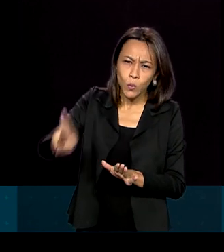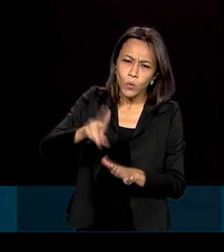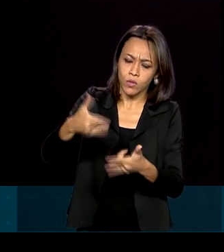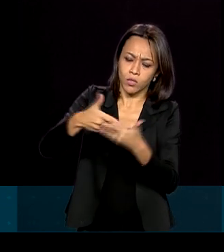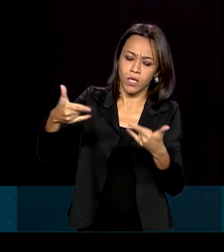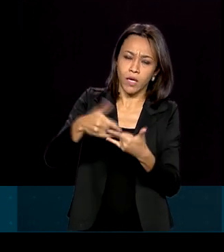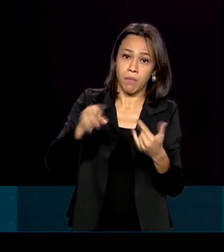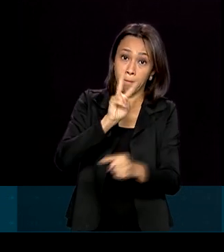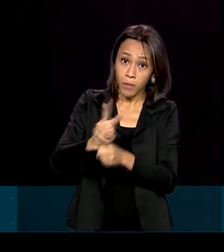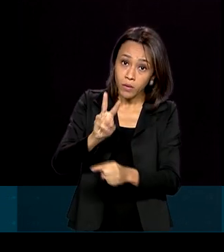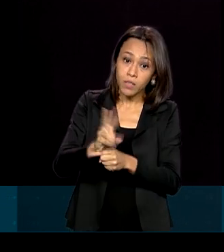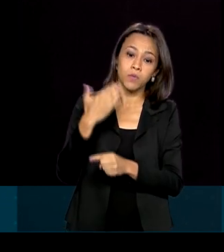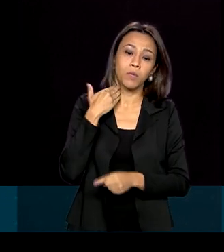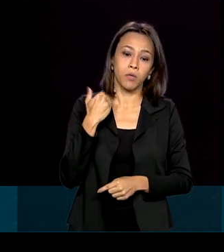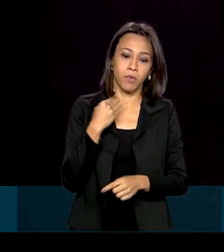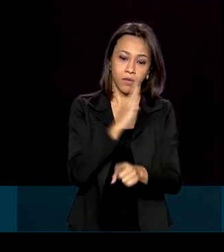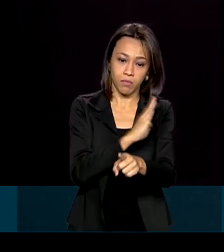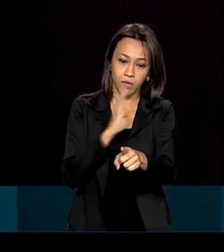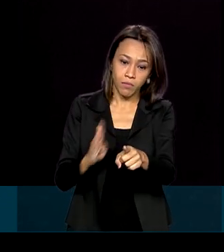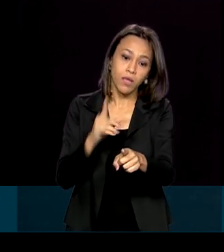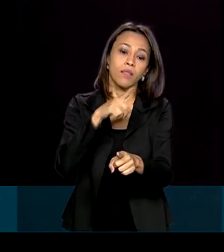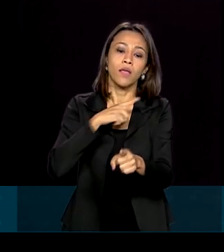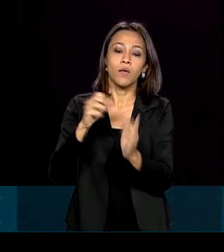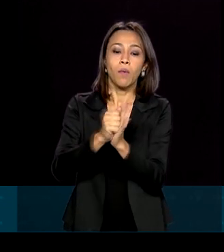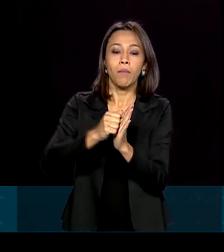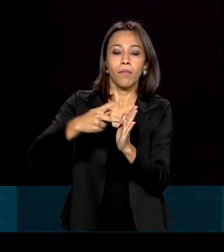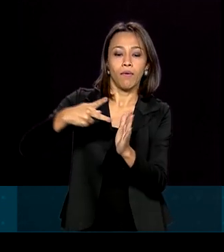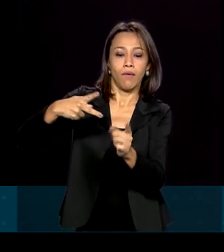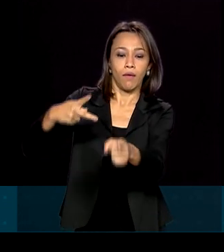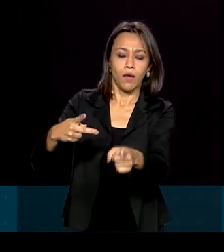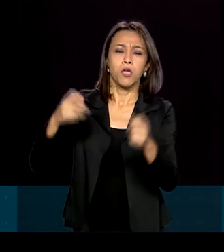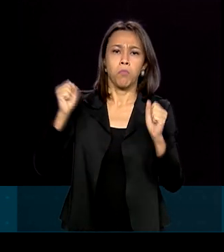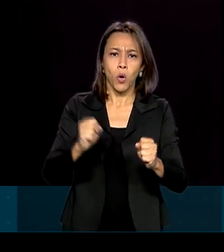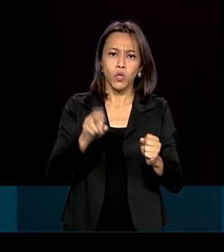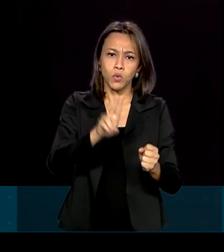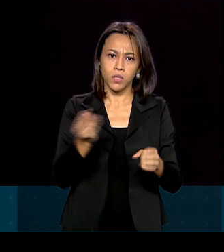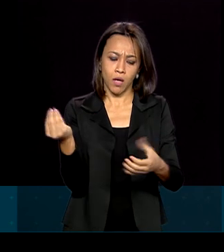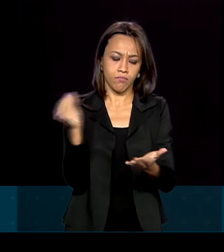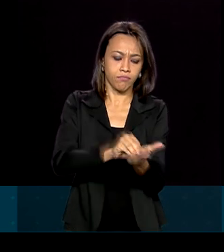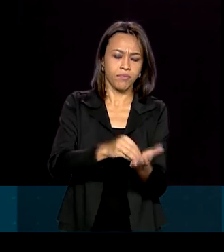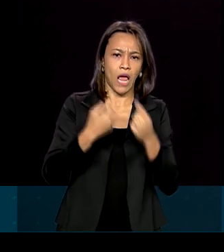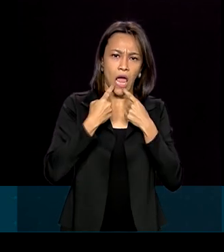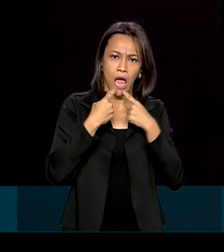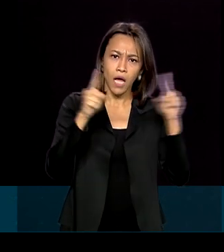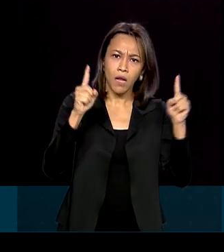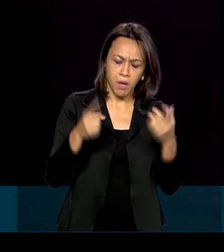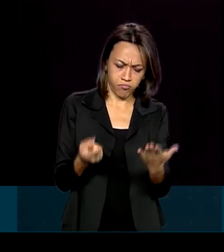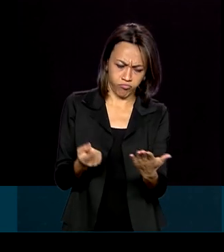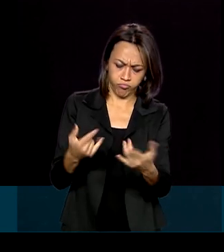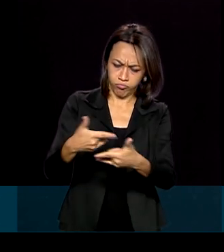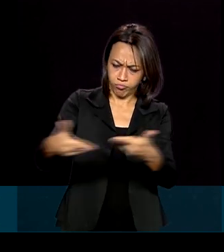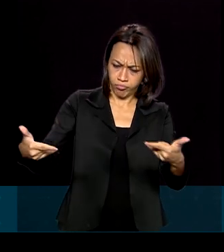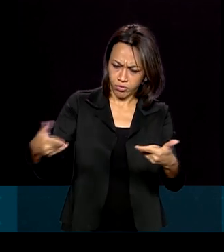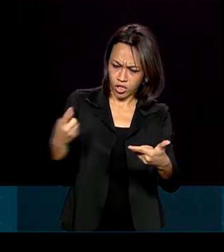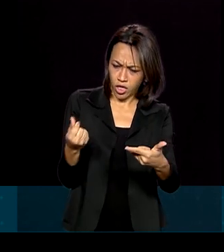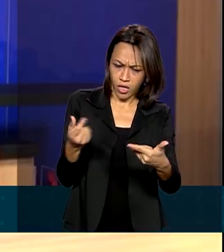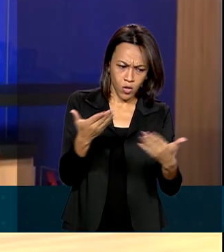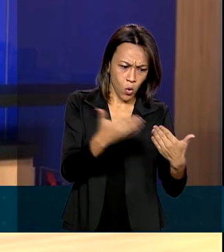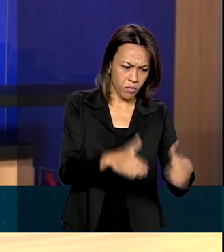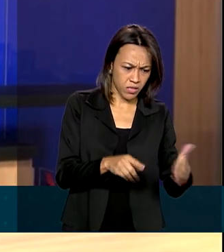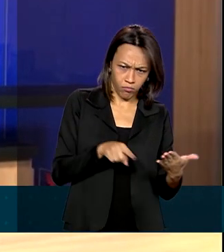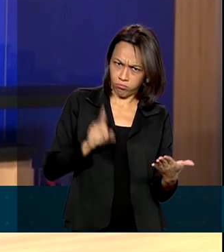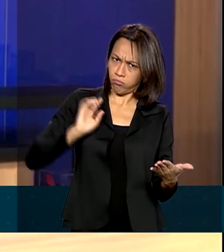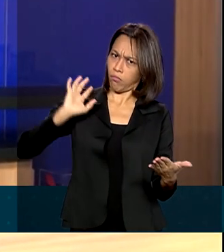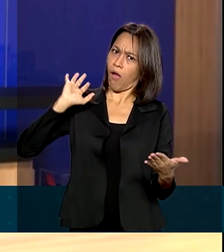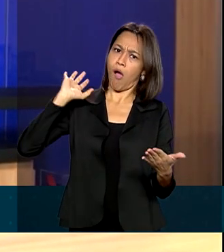disponibiliza um aplicativo para o cliente fazer a contestação quando não reconhecer a emissão de um cheque.